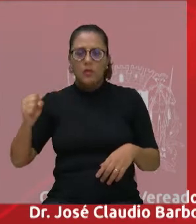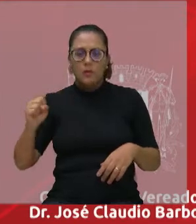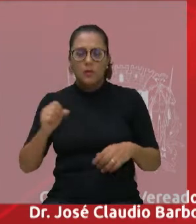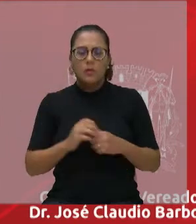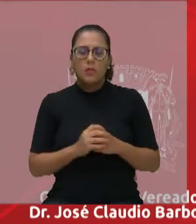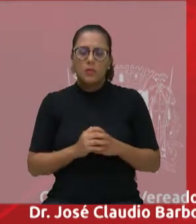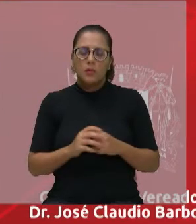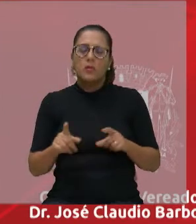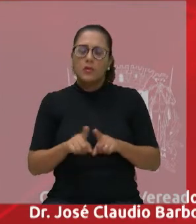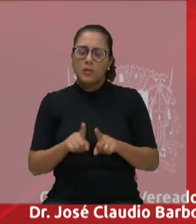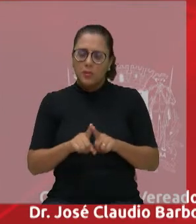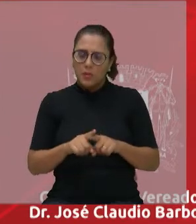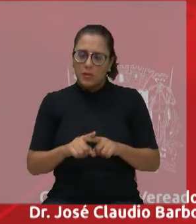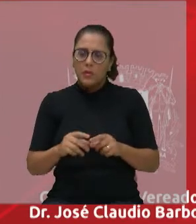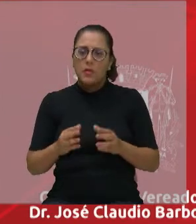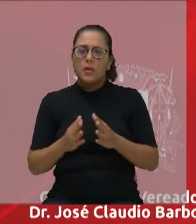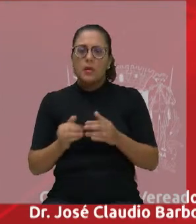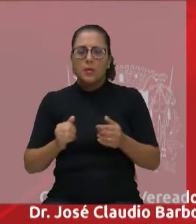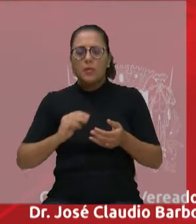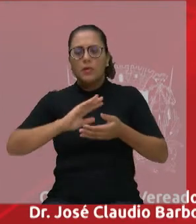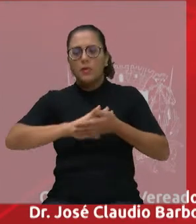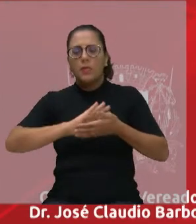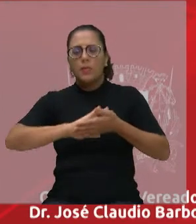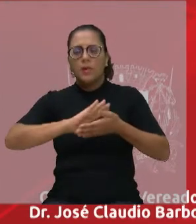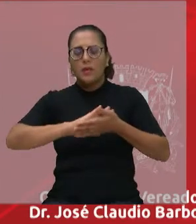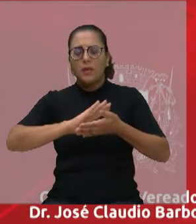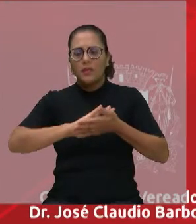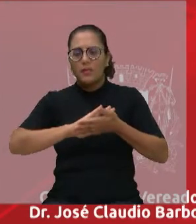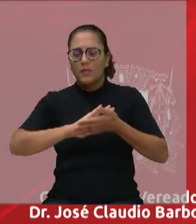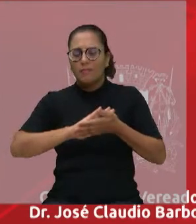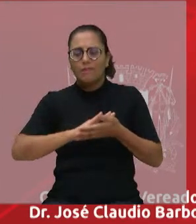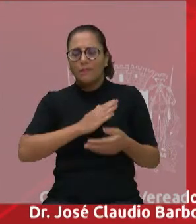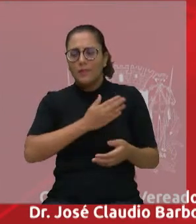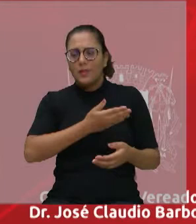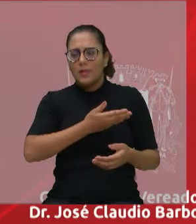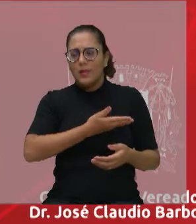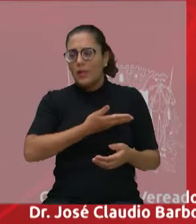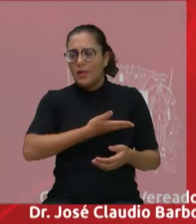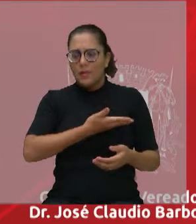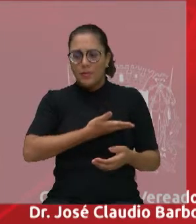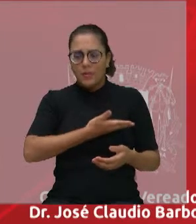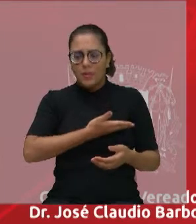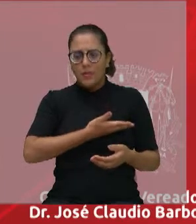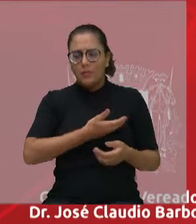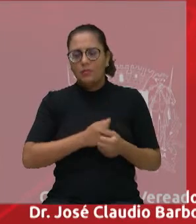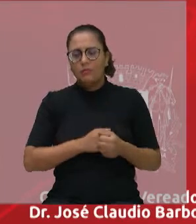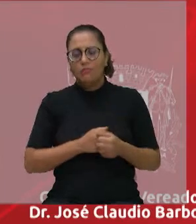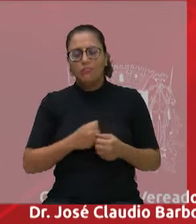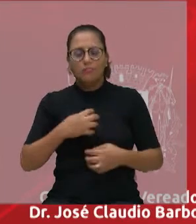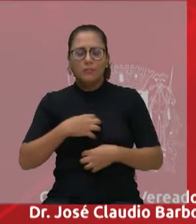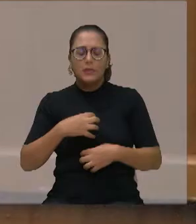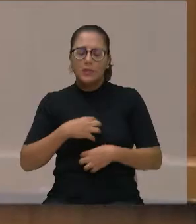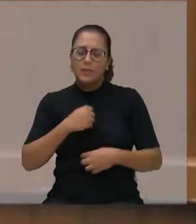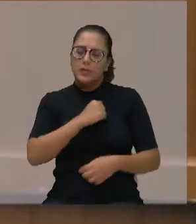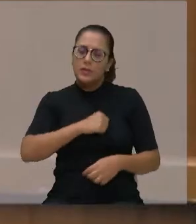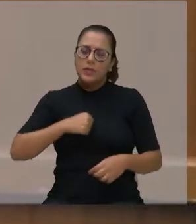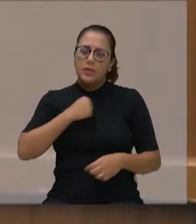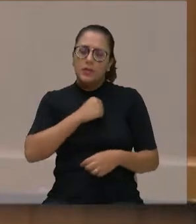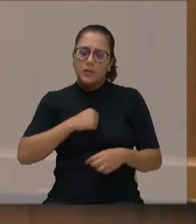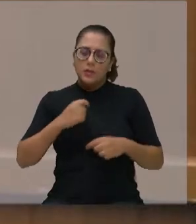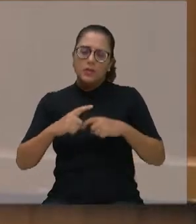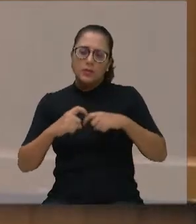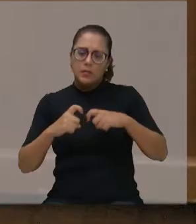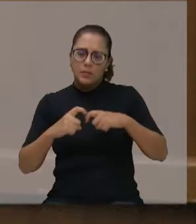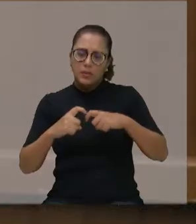um minuto de silêncio e fazer uma homenagem ao meu grande amigo, doutor Anestaldo, que vai fazer muita falta na medicina de São José dos